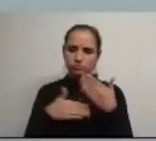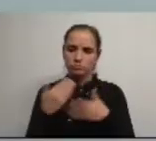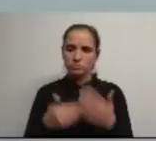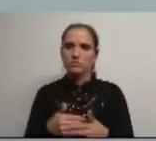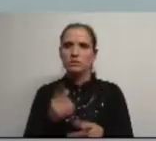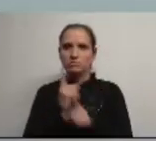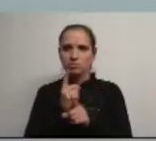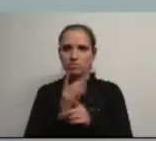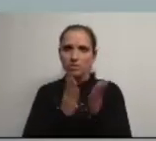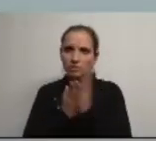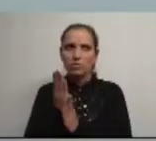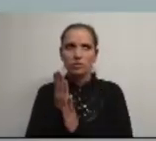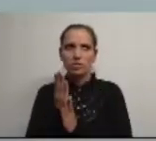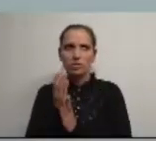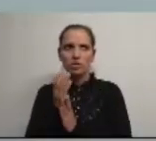golf